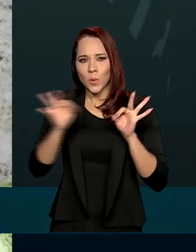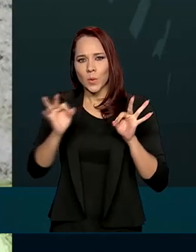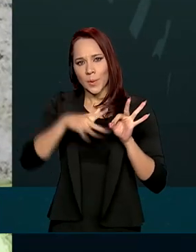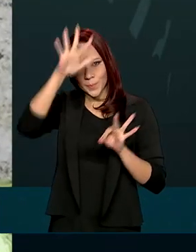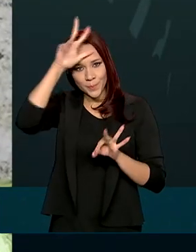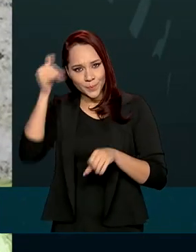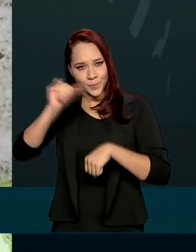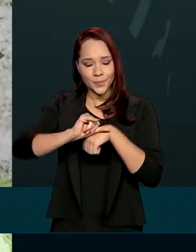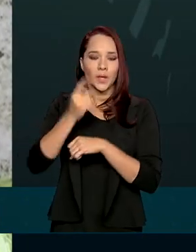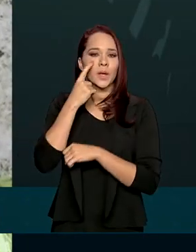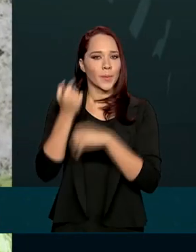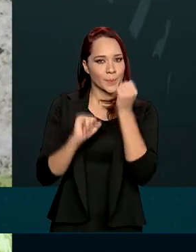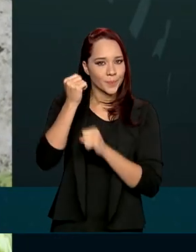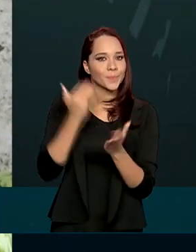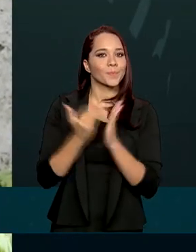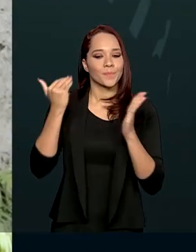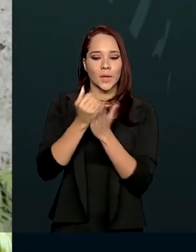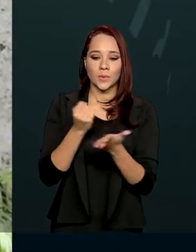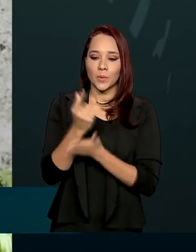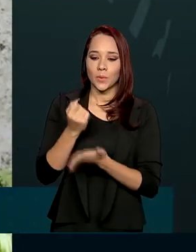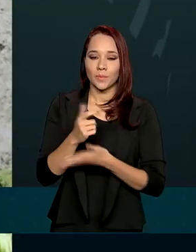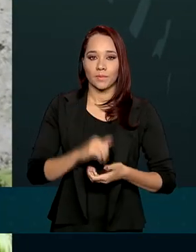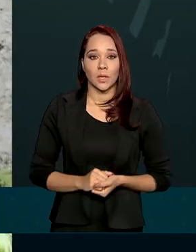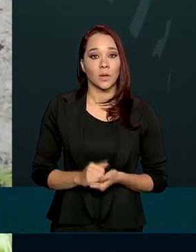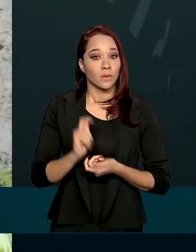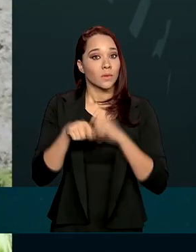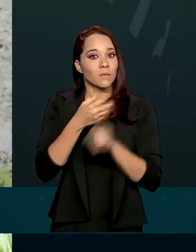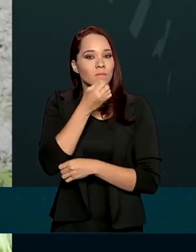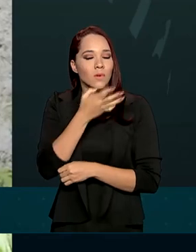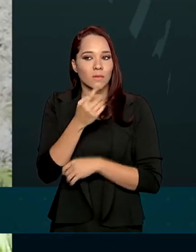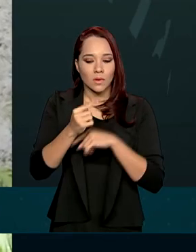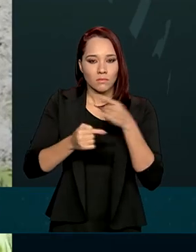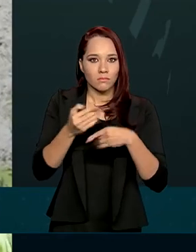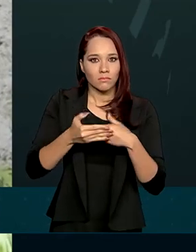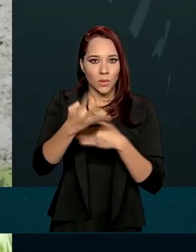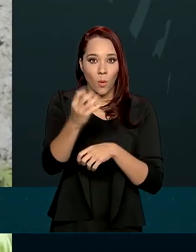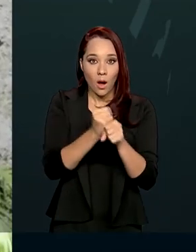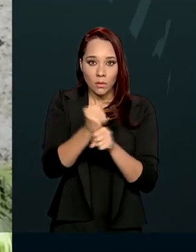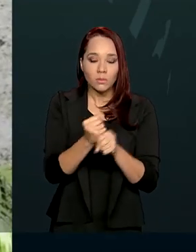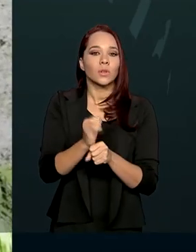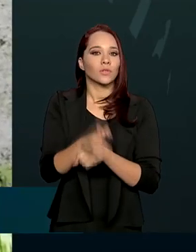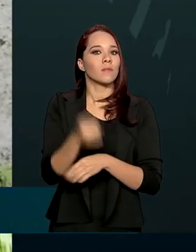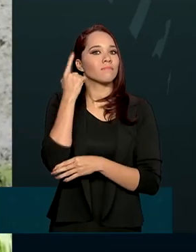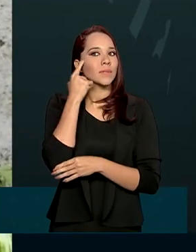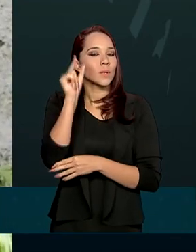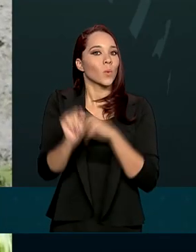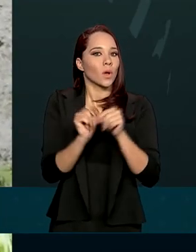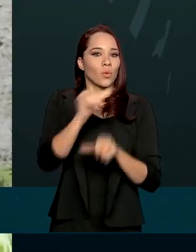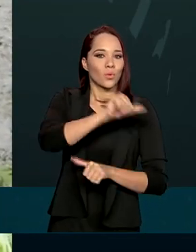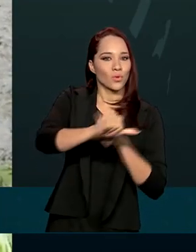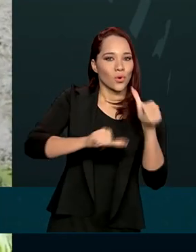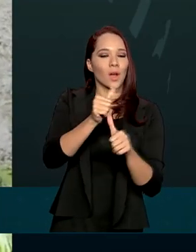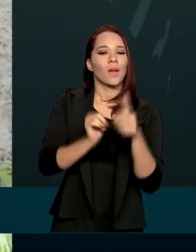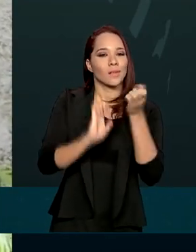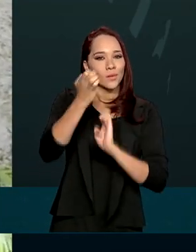ampliar o maquinário. O negócio foi tão bom que agora, depois de quatro anos, já estamos pensando em trocar de